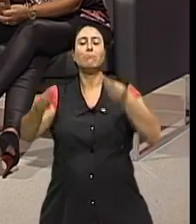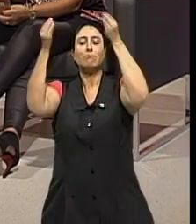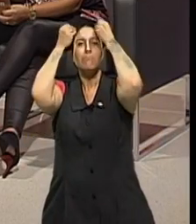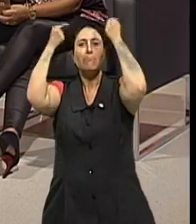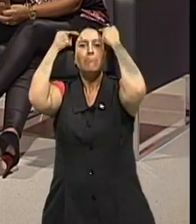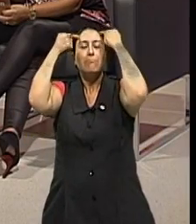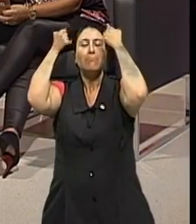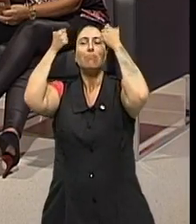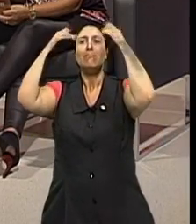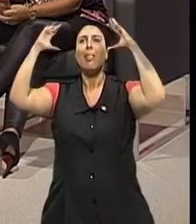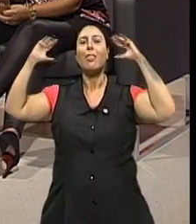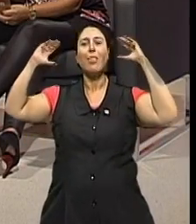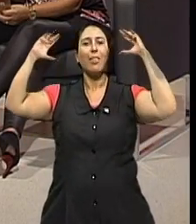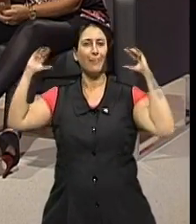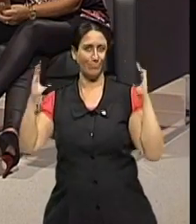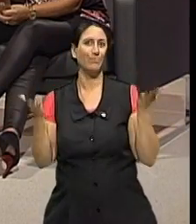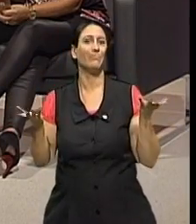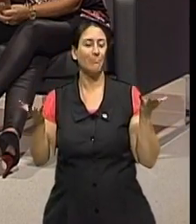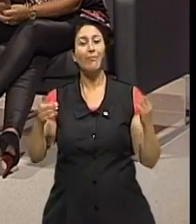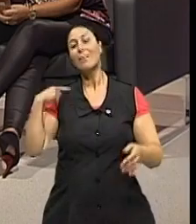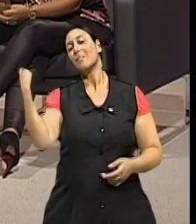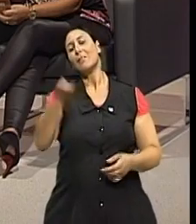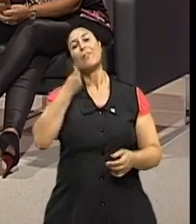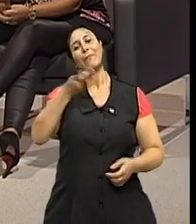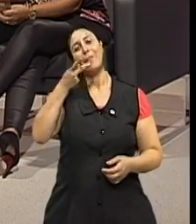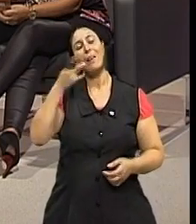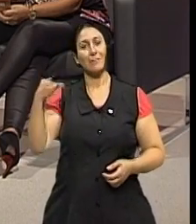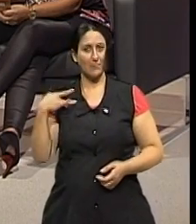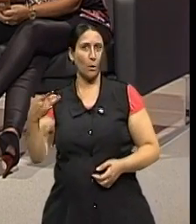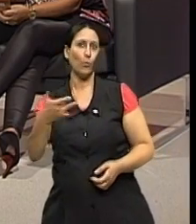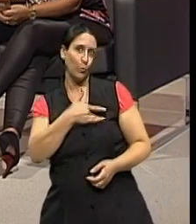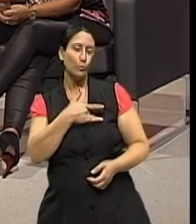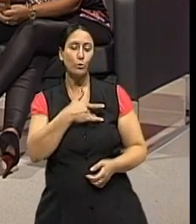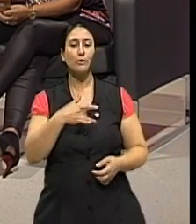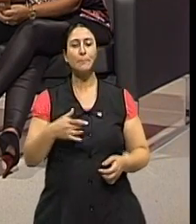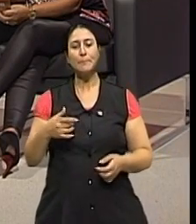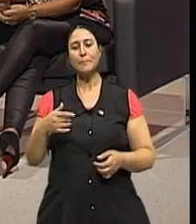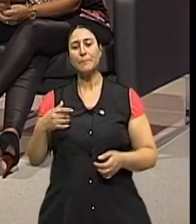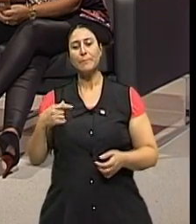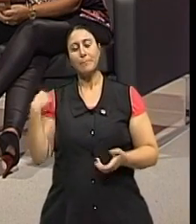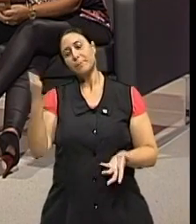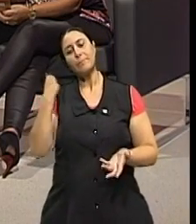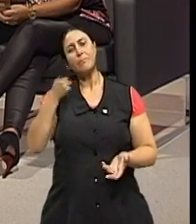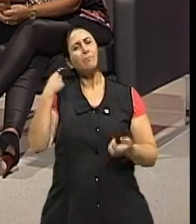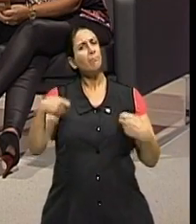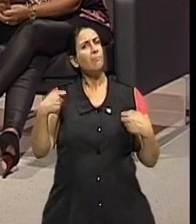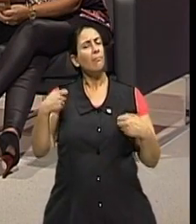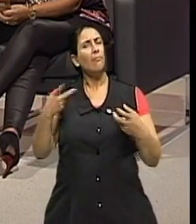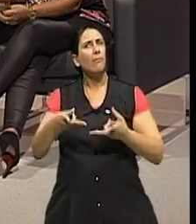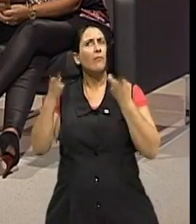fala, então, em saúde, a gente fala também como a gente chega nesse período, com que